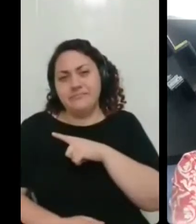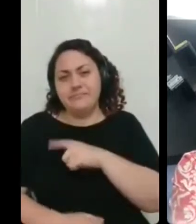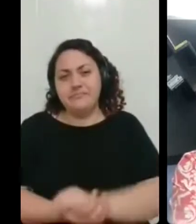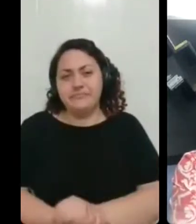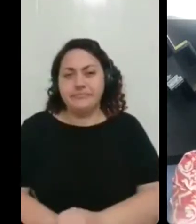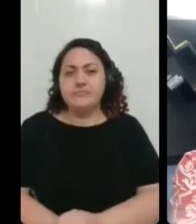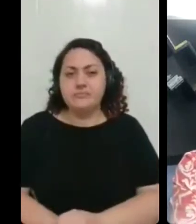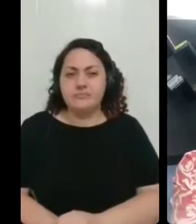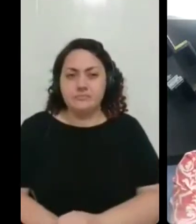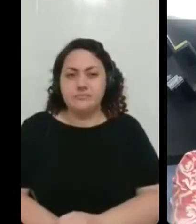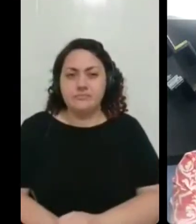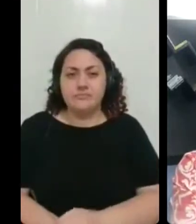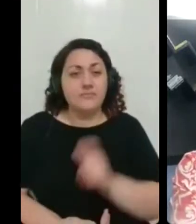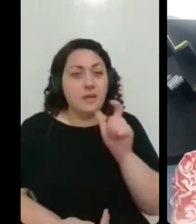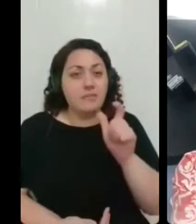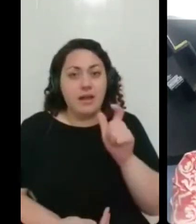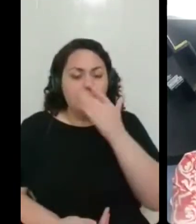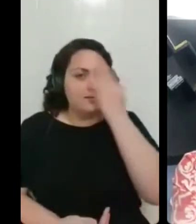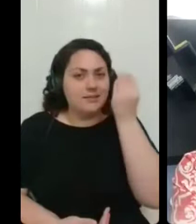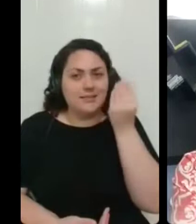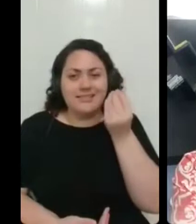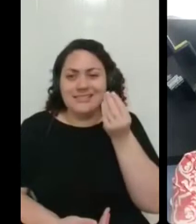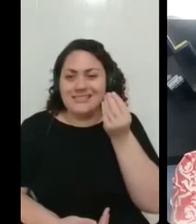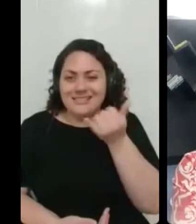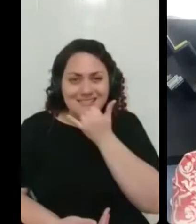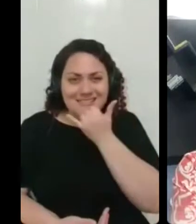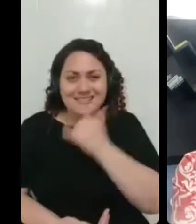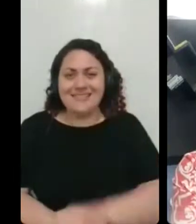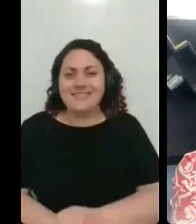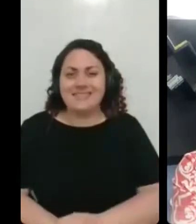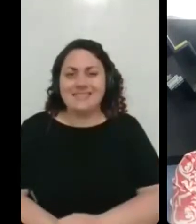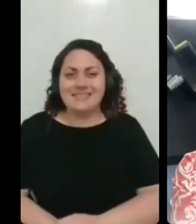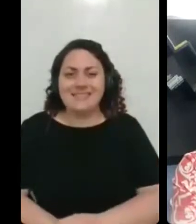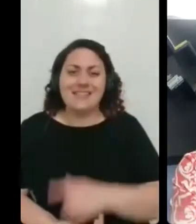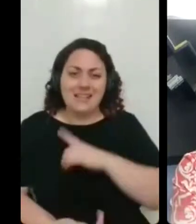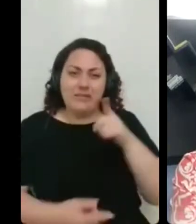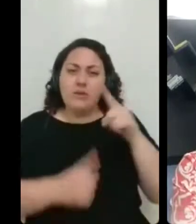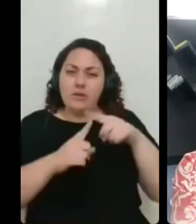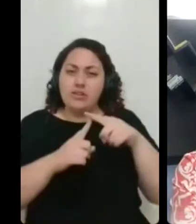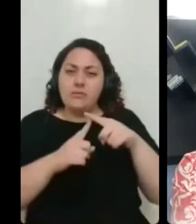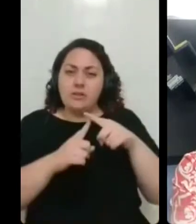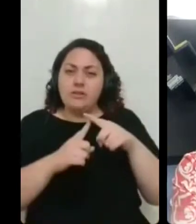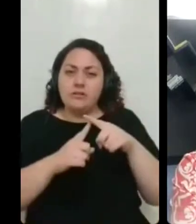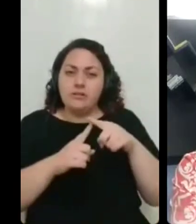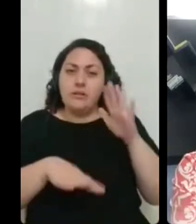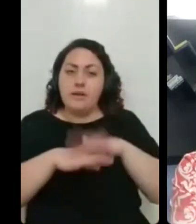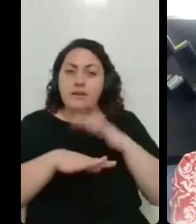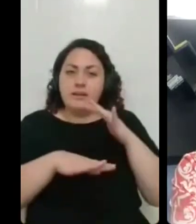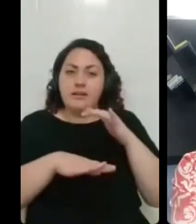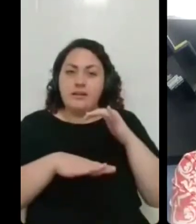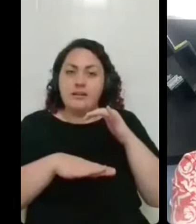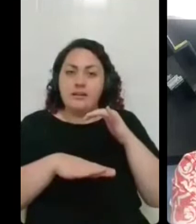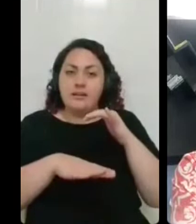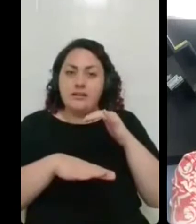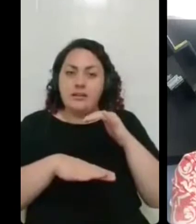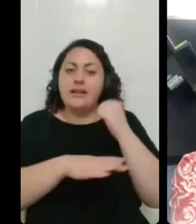essa palavra está me faltando gente que teve de um grau mais grave mais